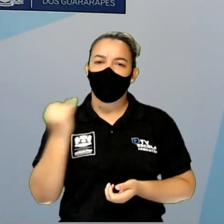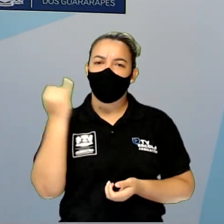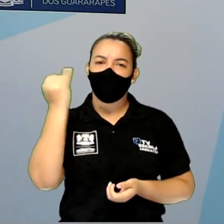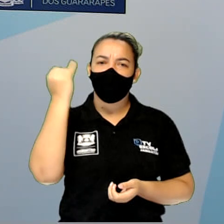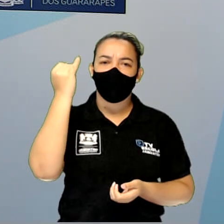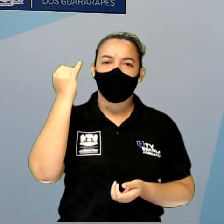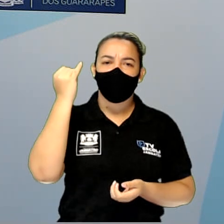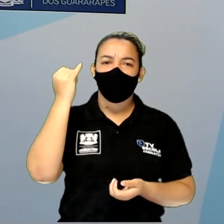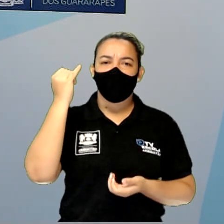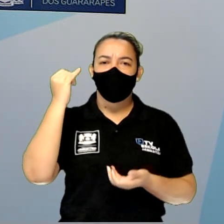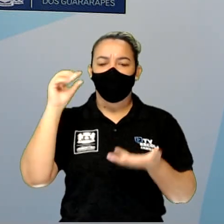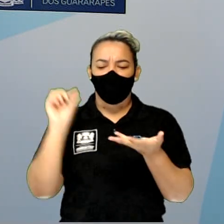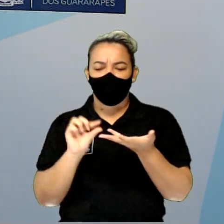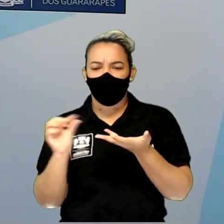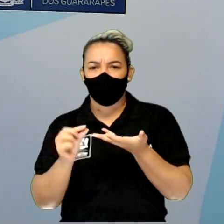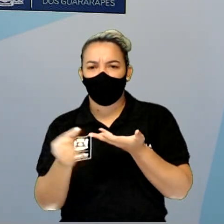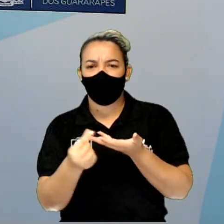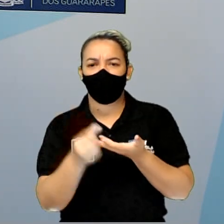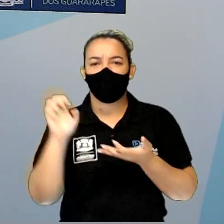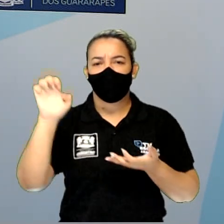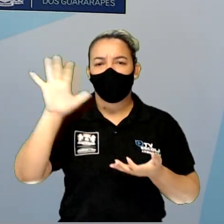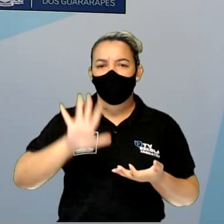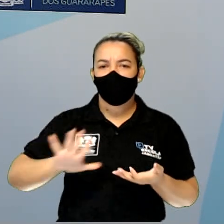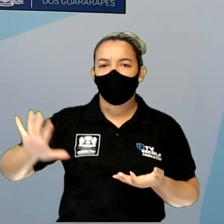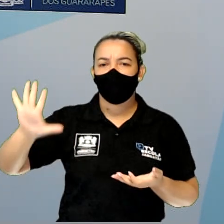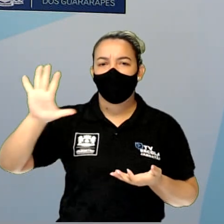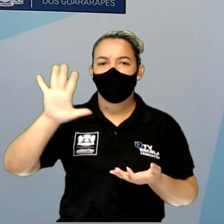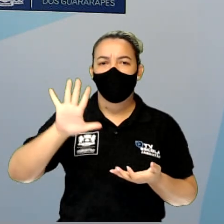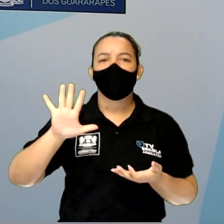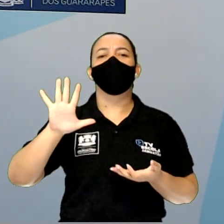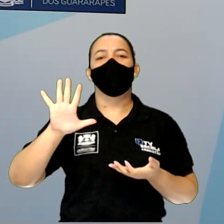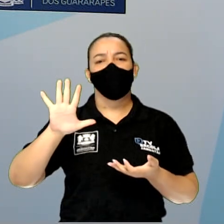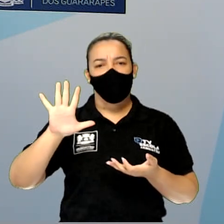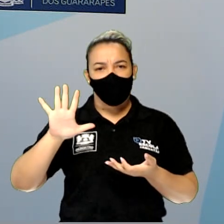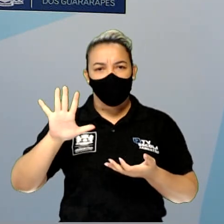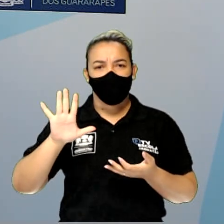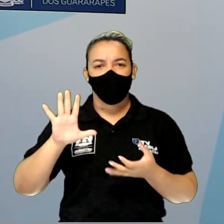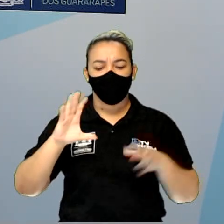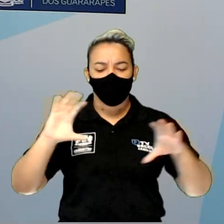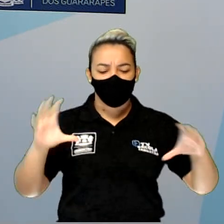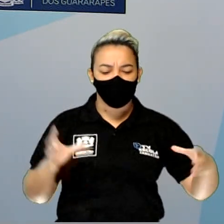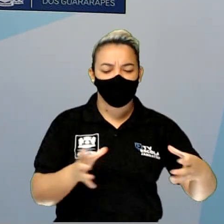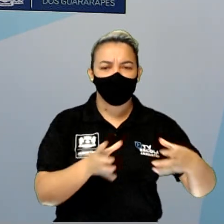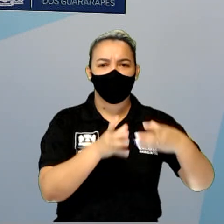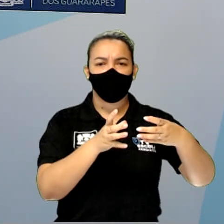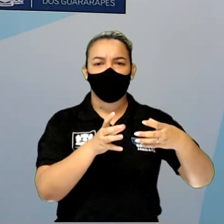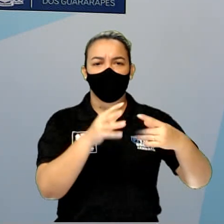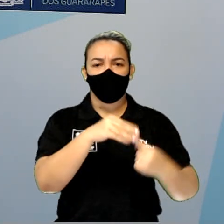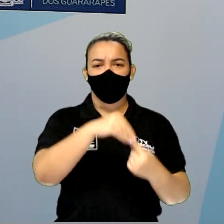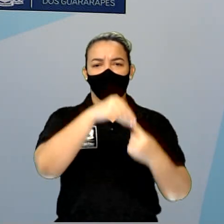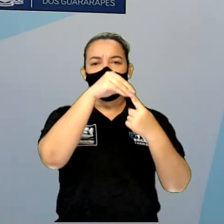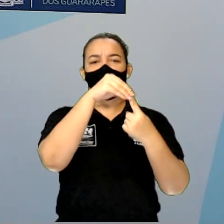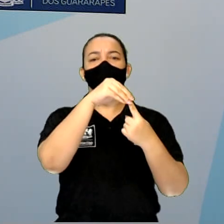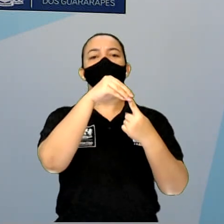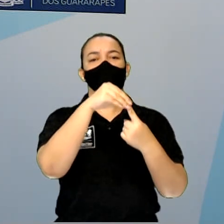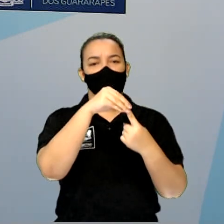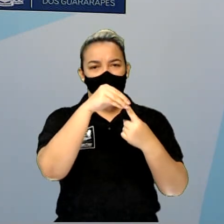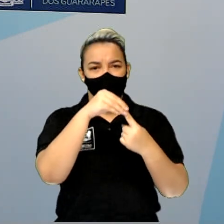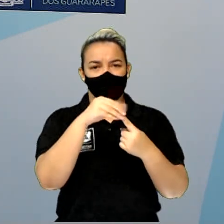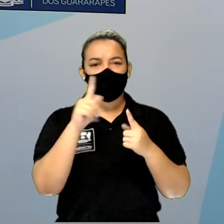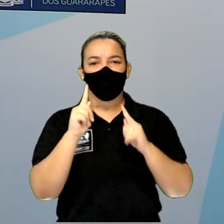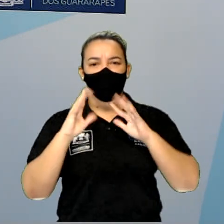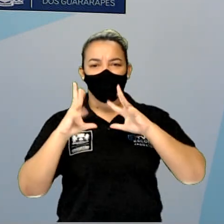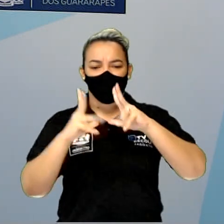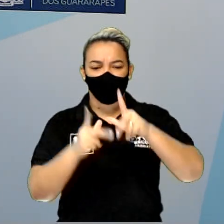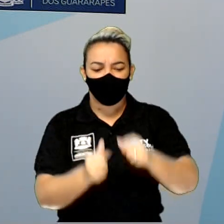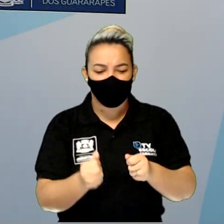continente europeu, juntamente ao continente asiático, forma uma única massa geológica. E que